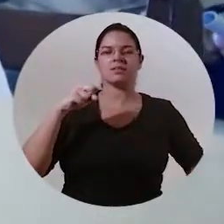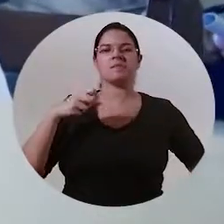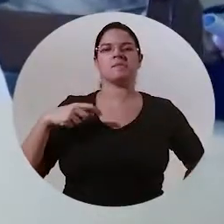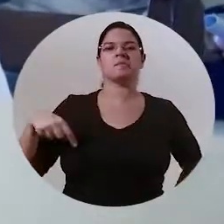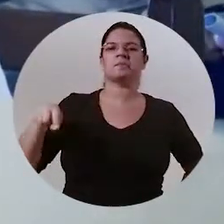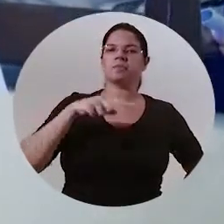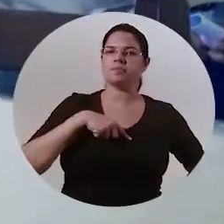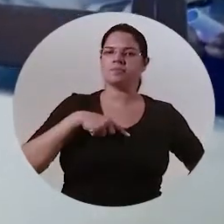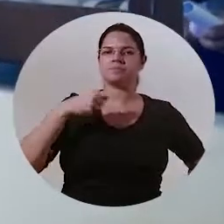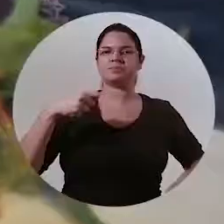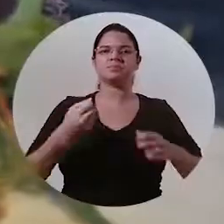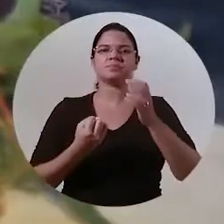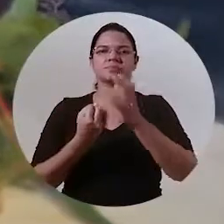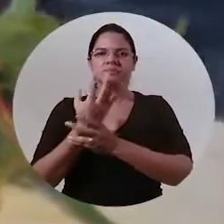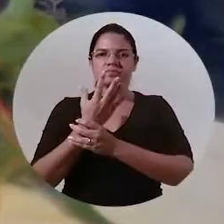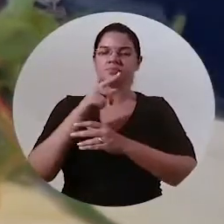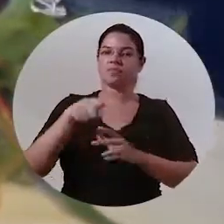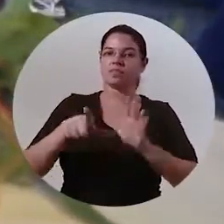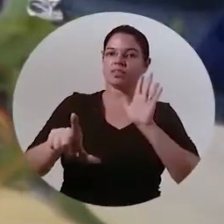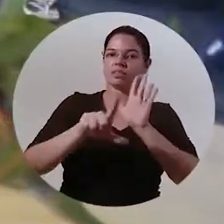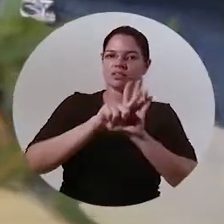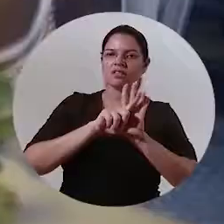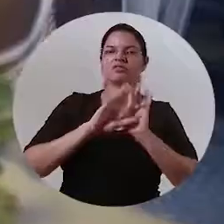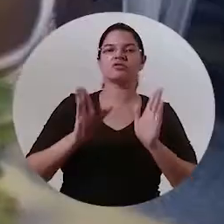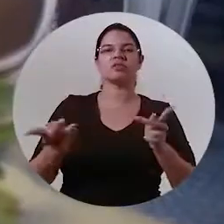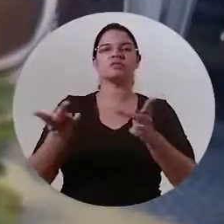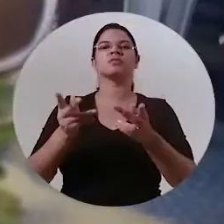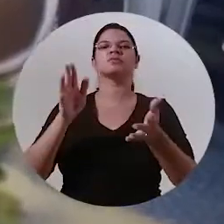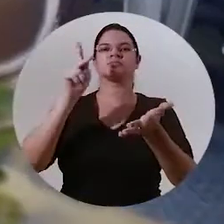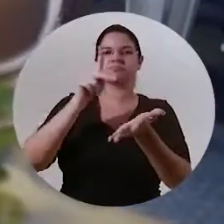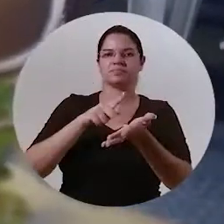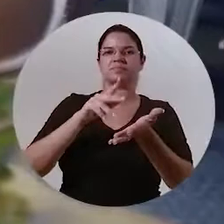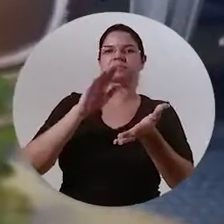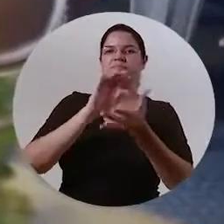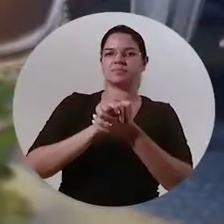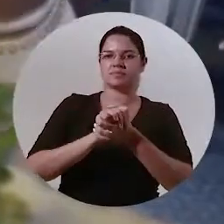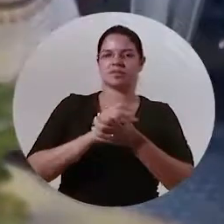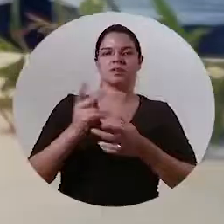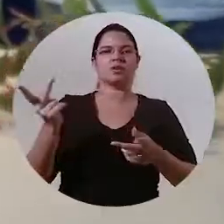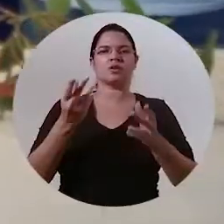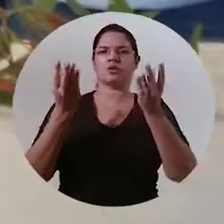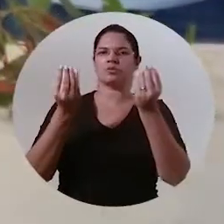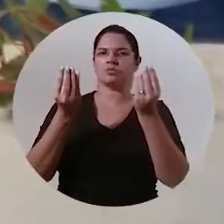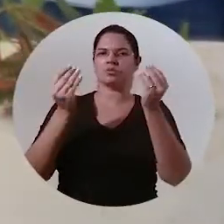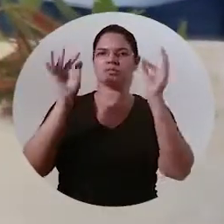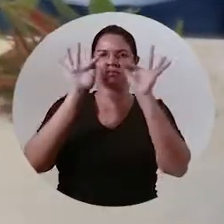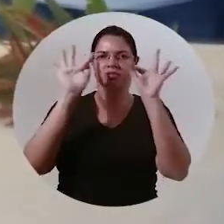1525 do código civil eu vos declaro marido e mulher vocês sejam muito felizes